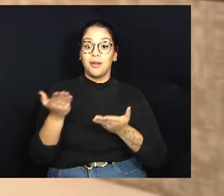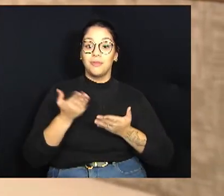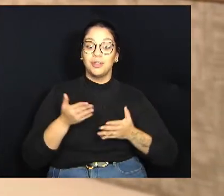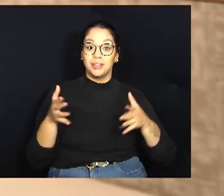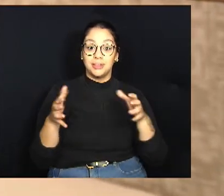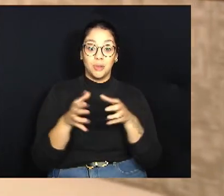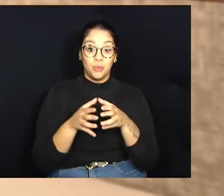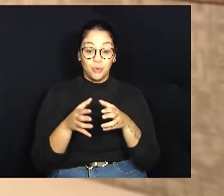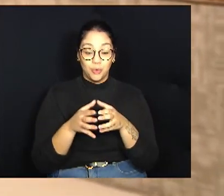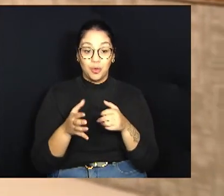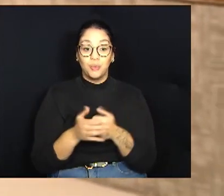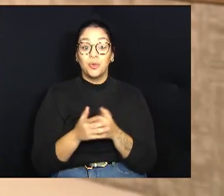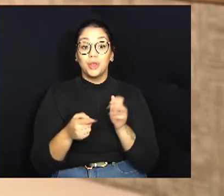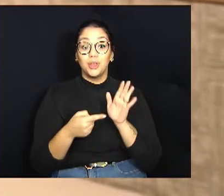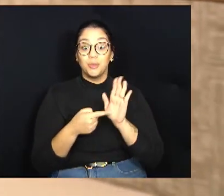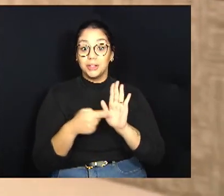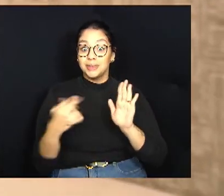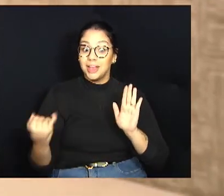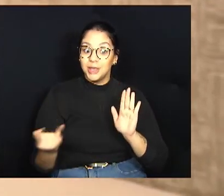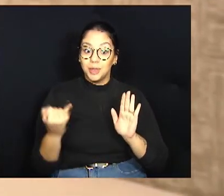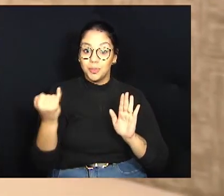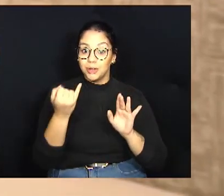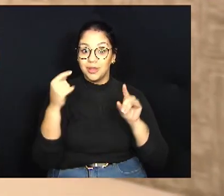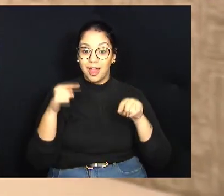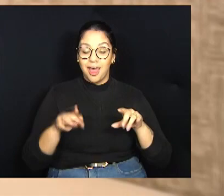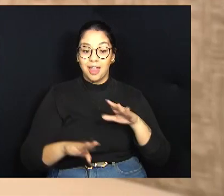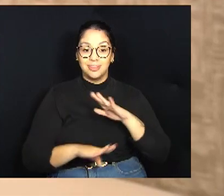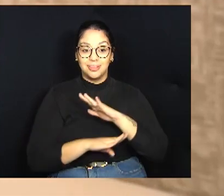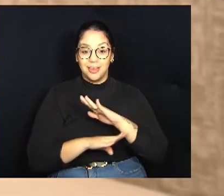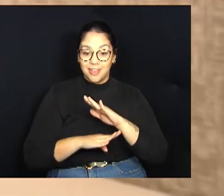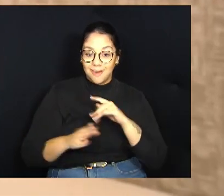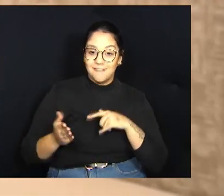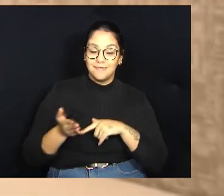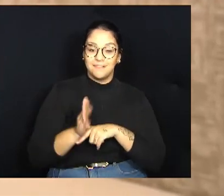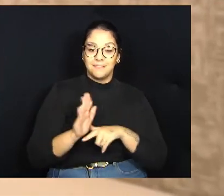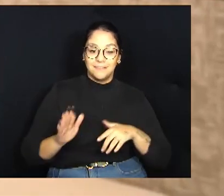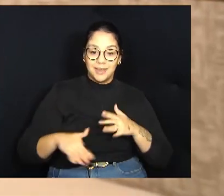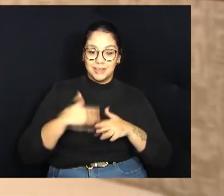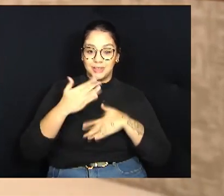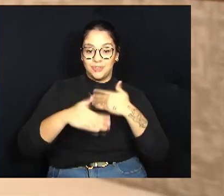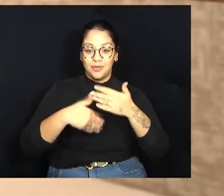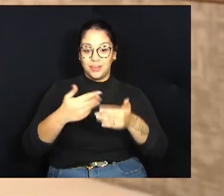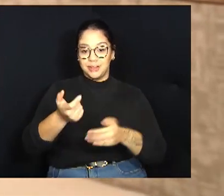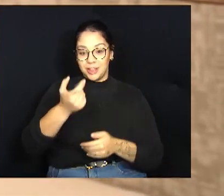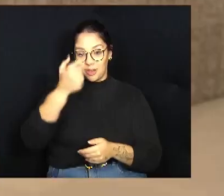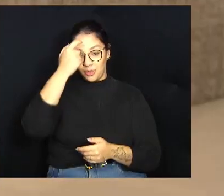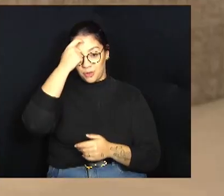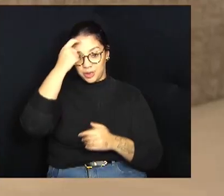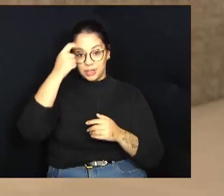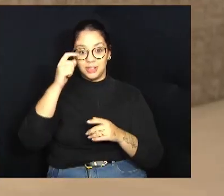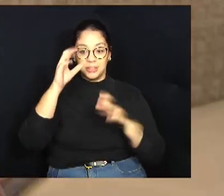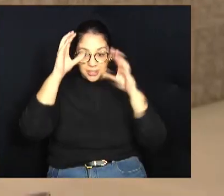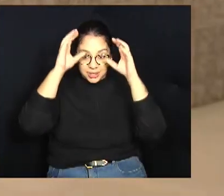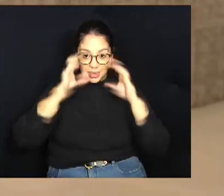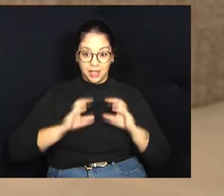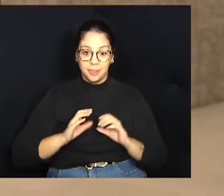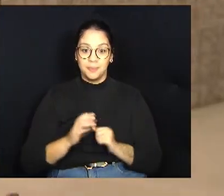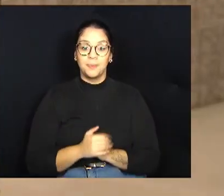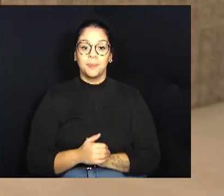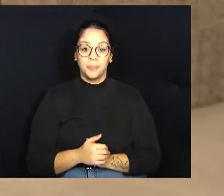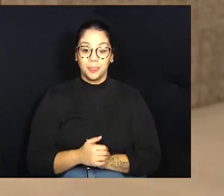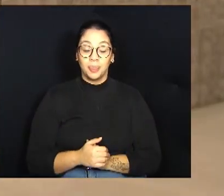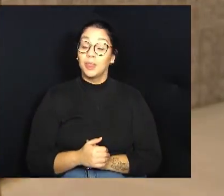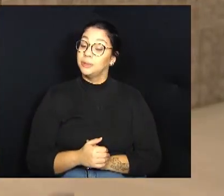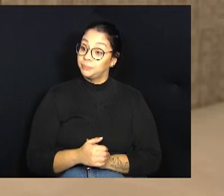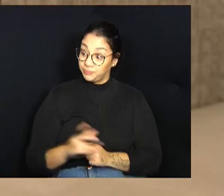e destacou a importância da Casa contribuir com o desenvolvimento da consciência cidadã. Eu acho que quanto mais a